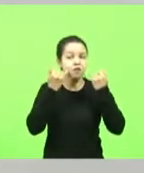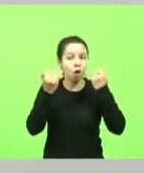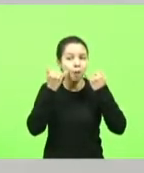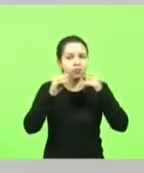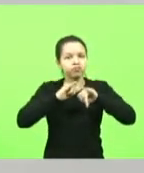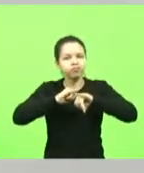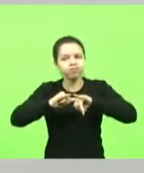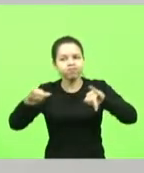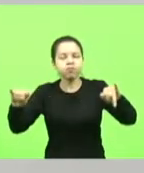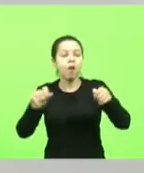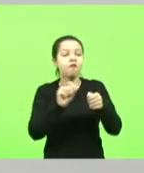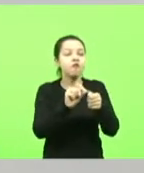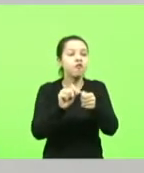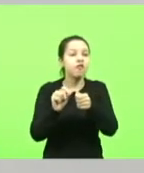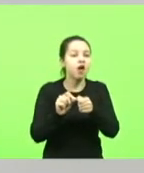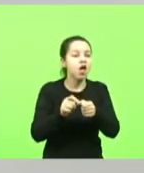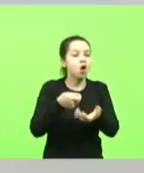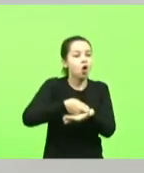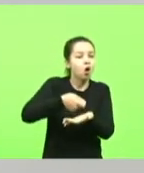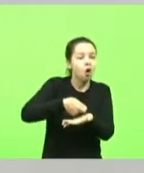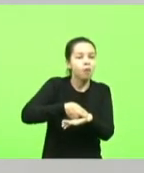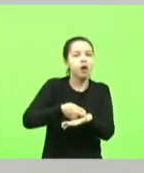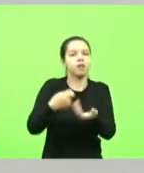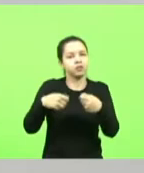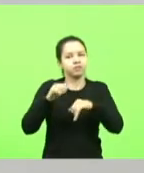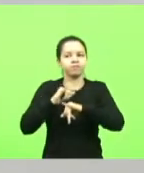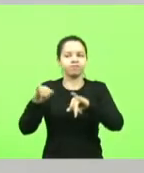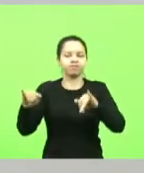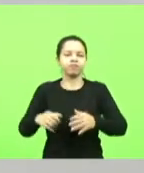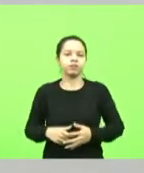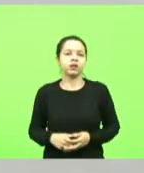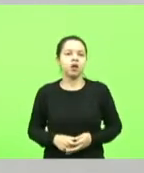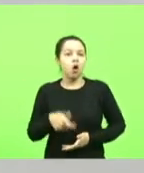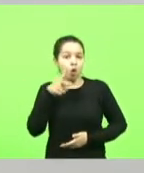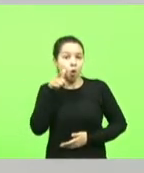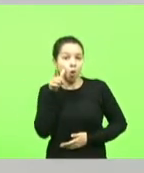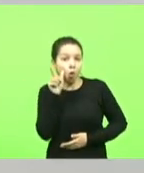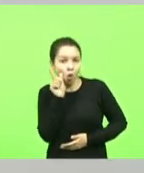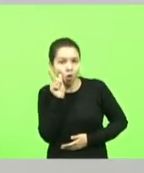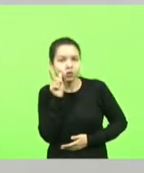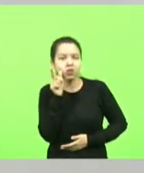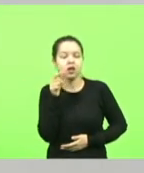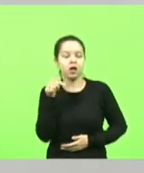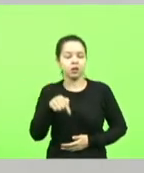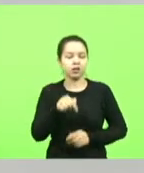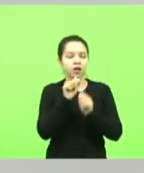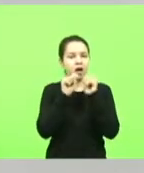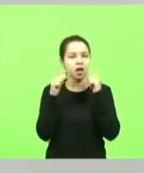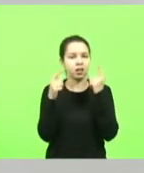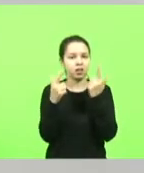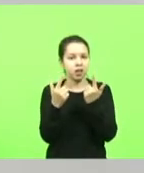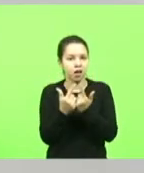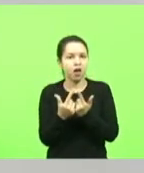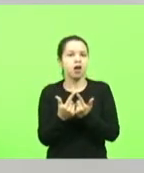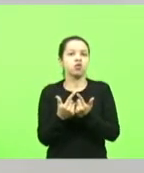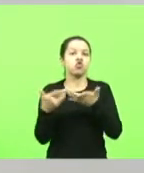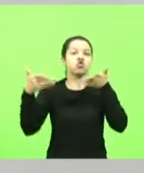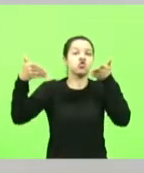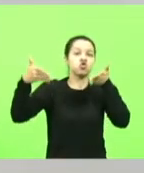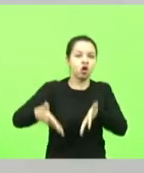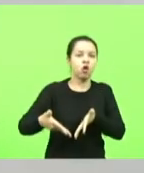feito o está sendo cobrado ontem nós tivemos a chegada na assembleia dos projetos